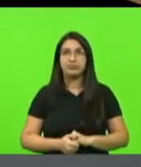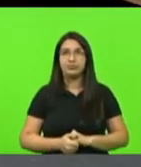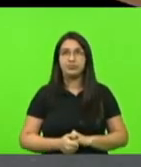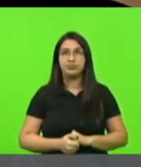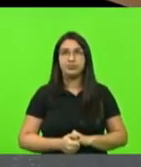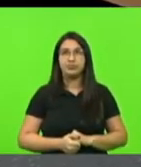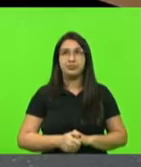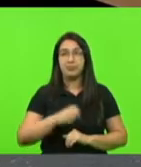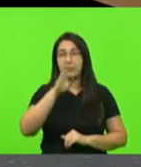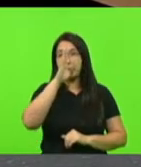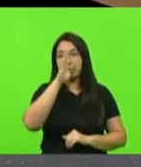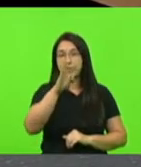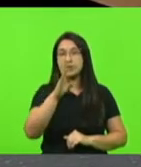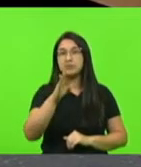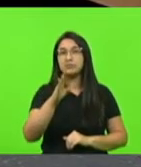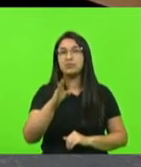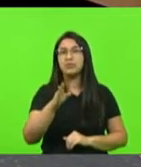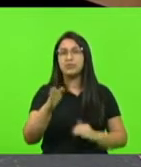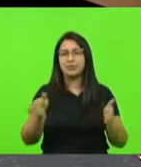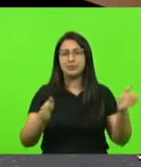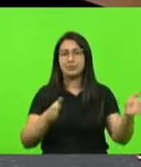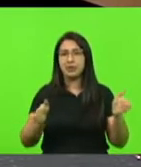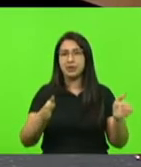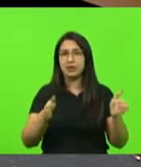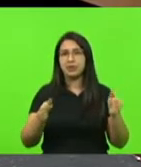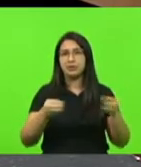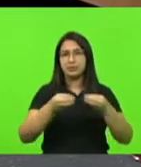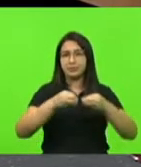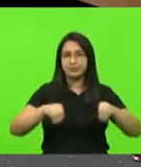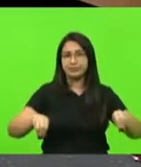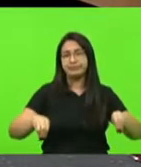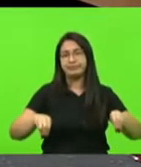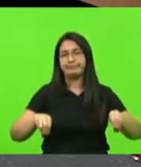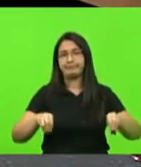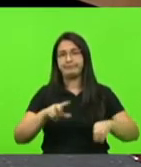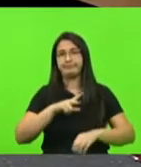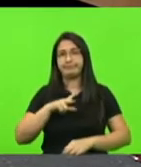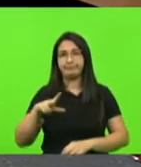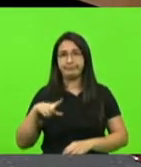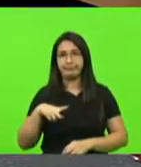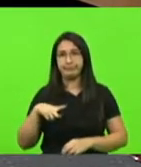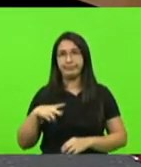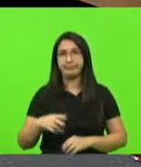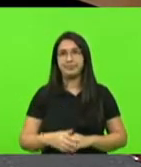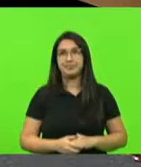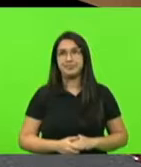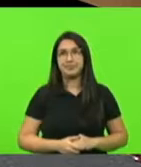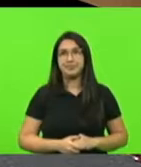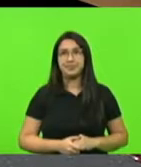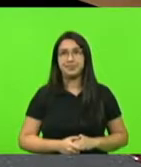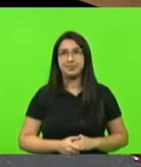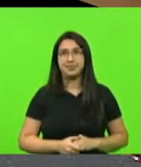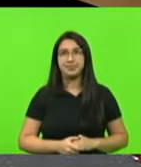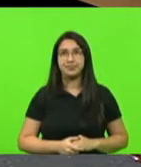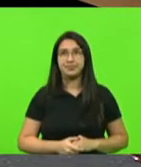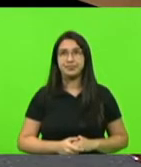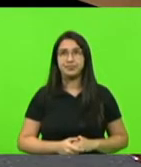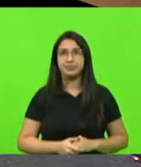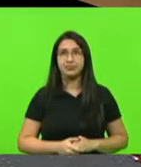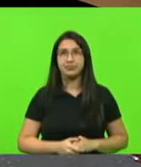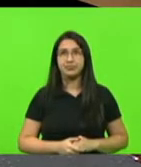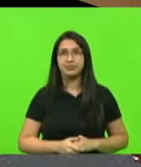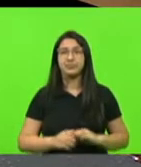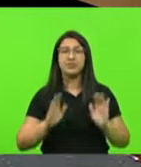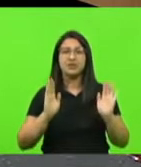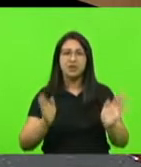principalmente em função do período de calamidade pública, o que já é assunto